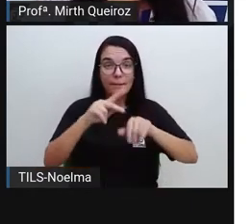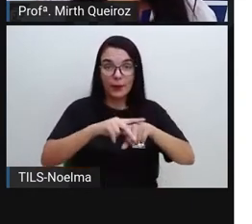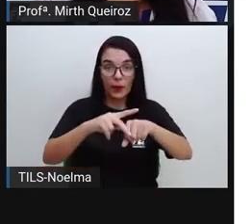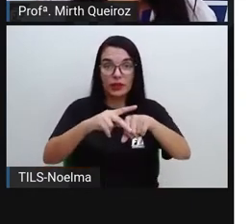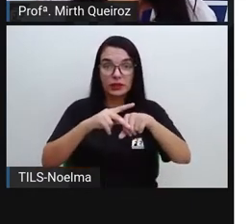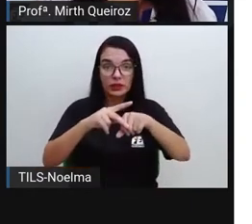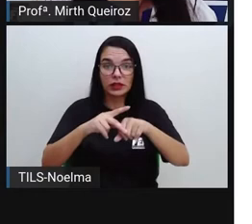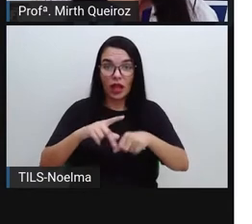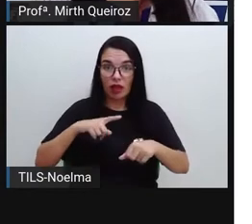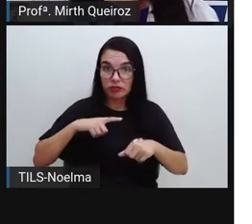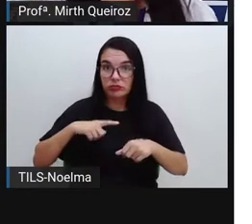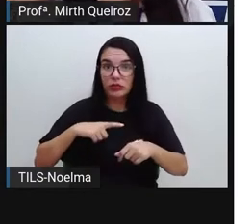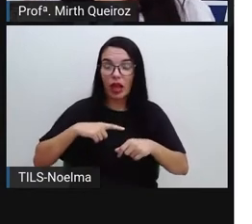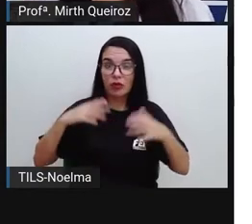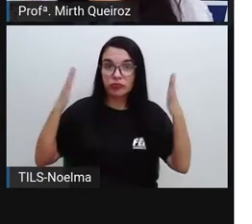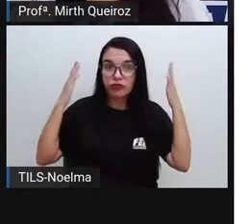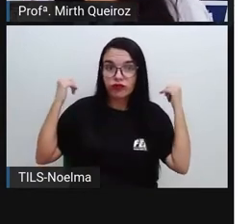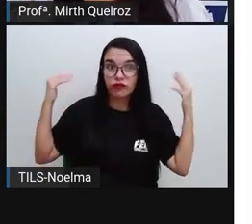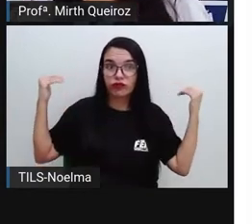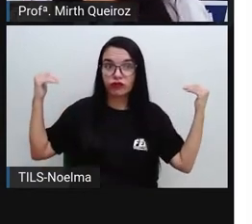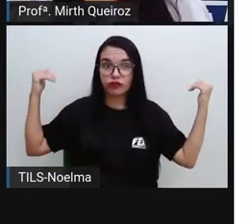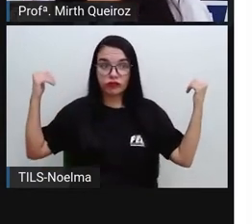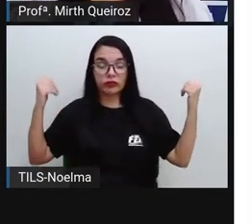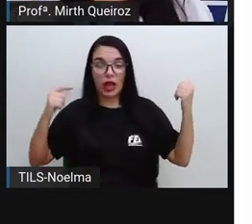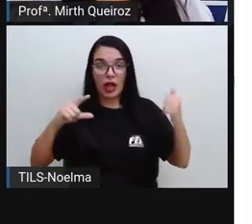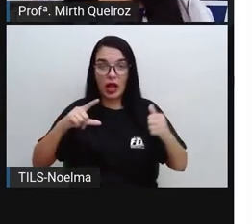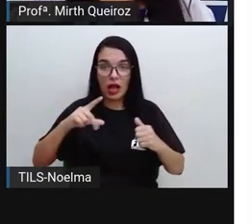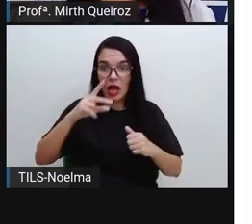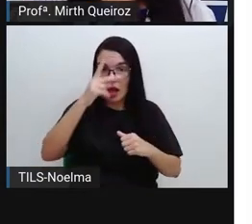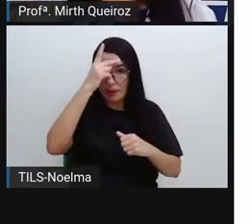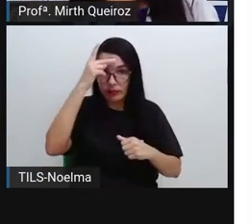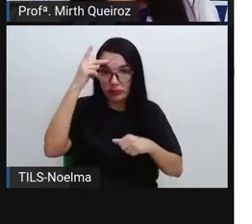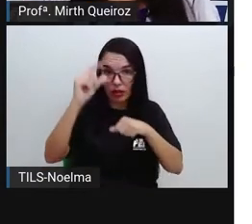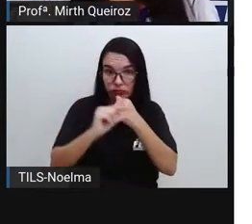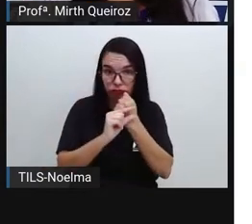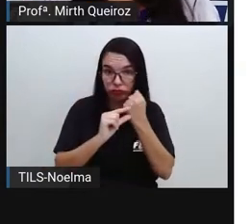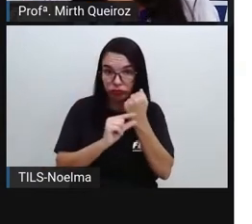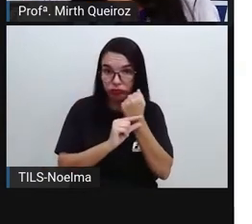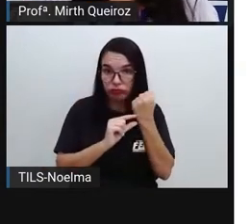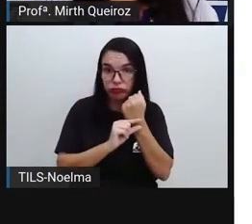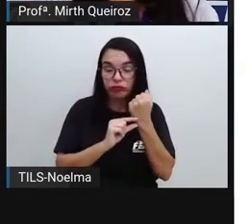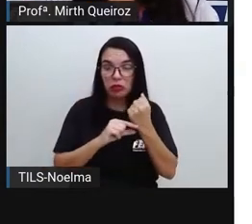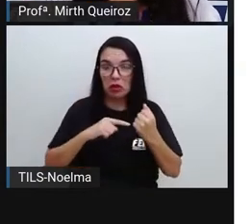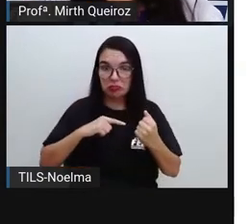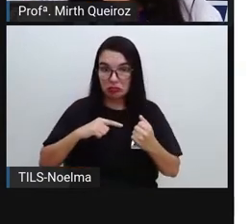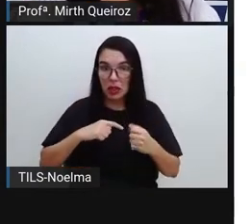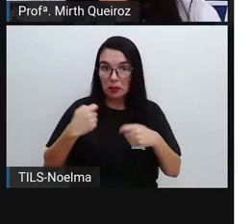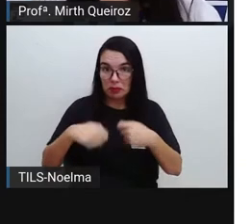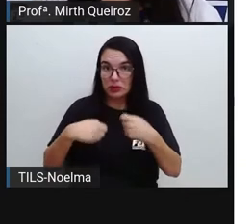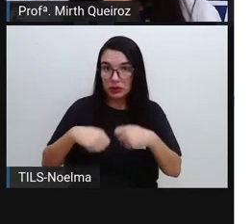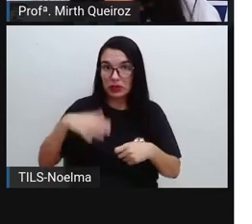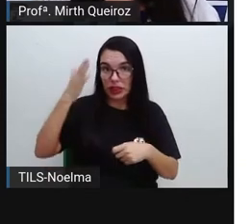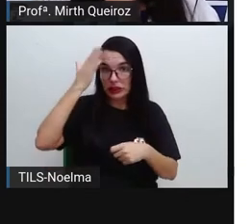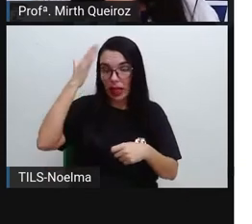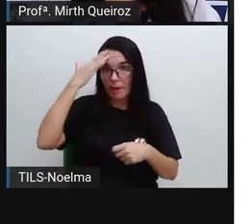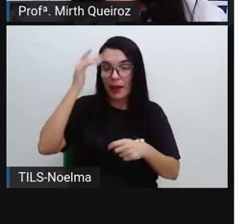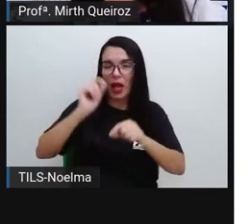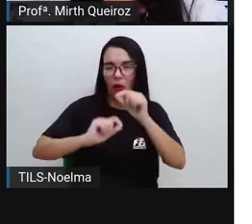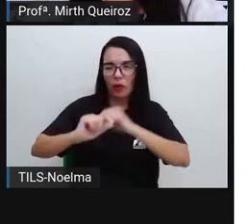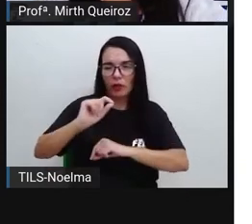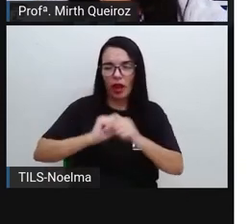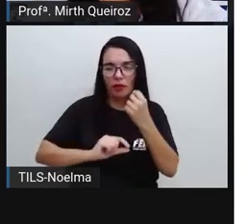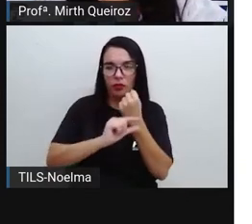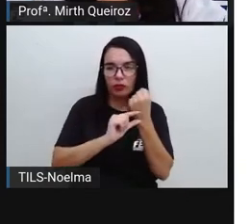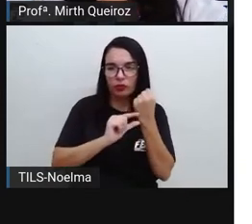talento do autor para muito além das palavras. Além desse autor, ele tem que ter esse talento para as palavras, porque ele vai montar uma